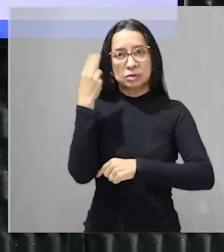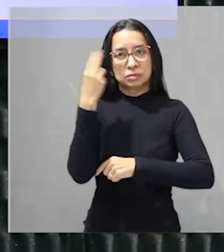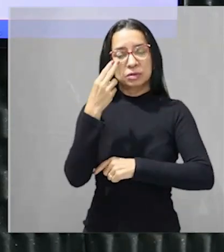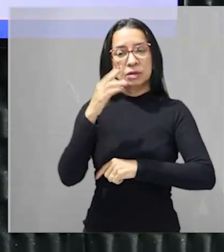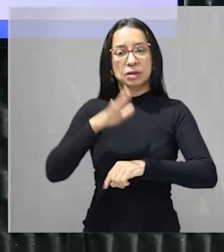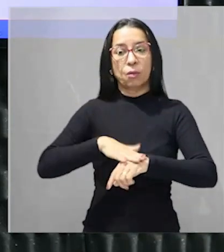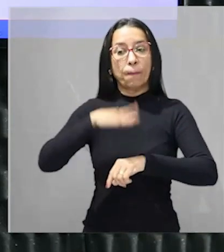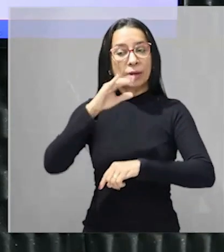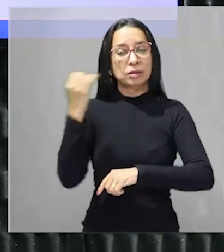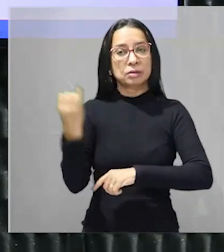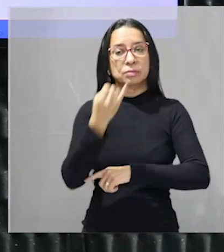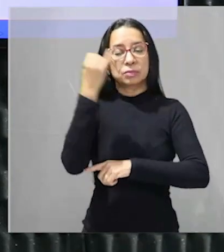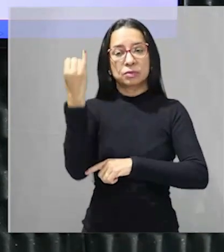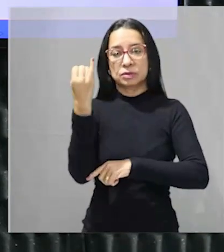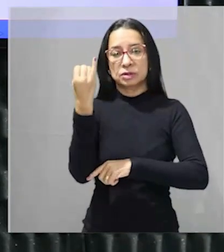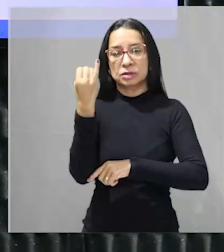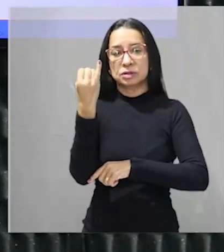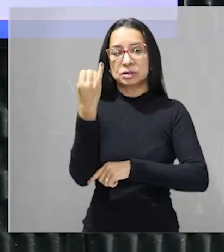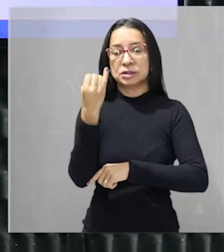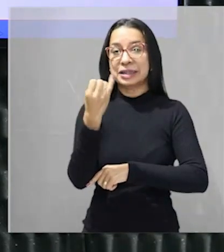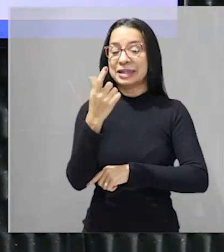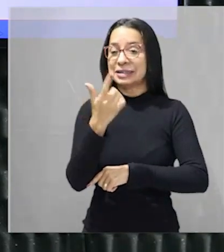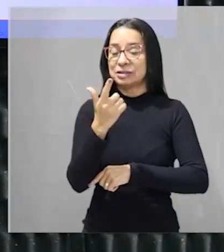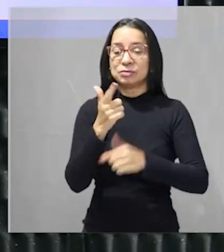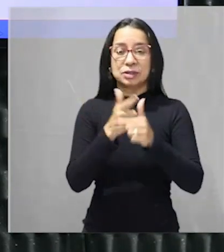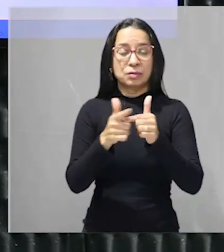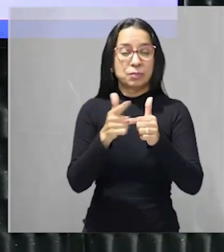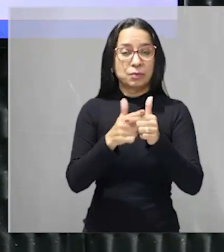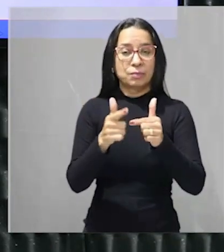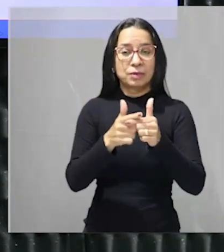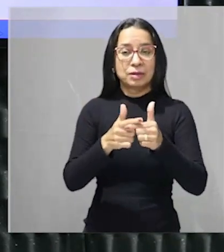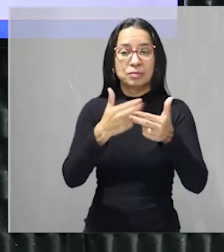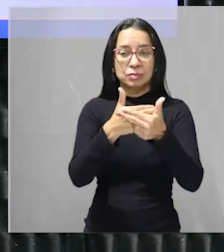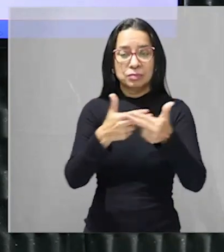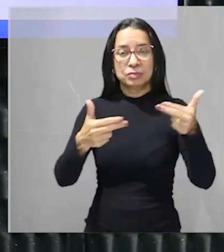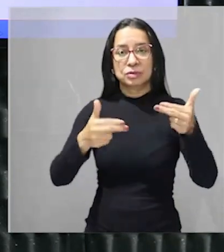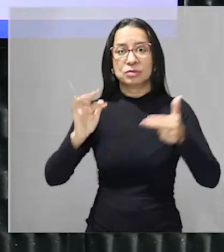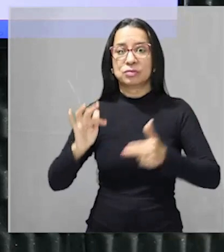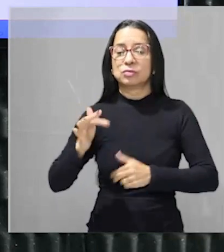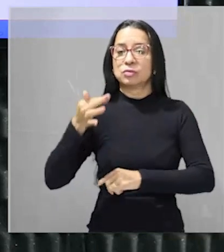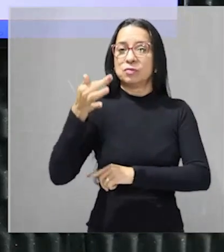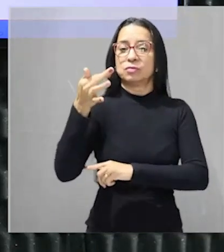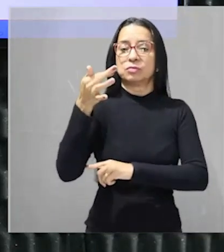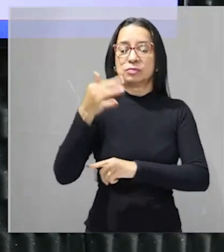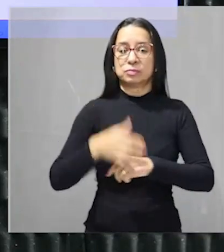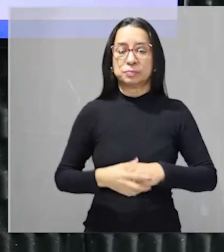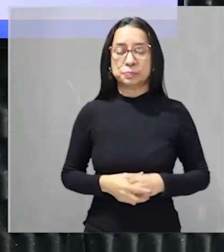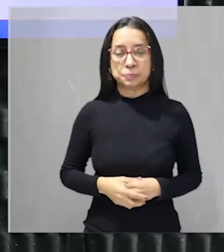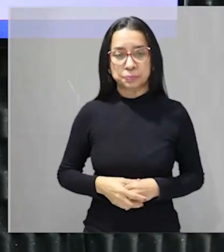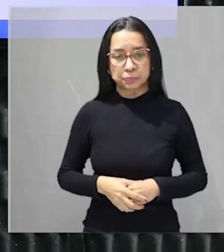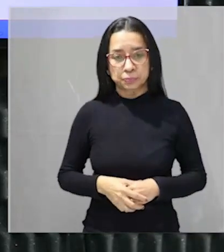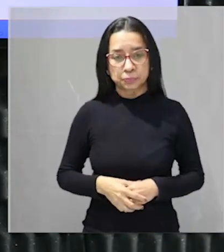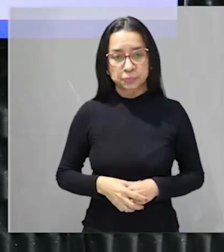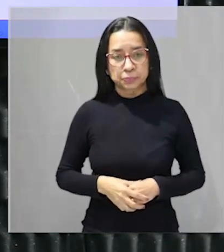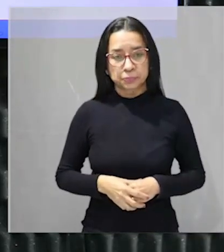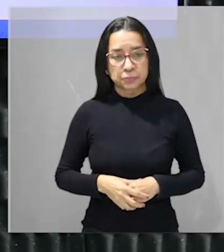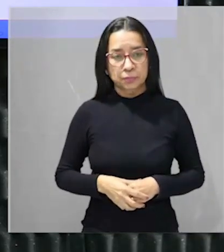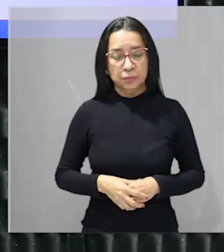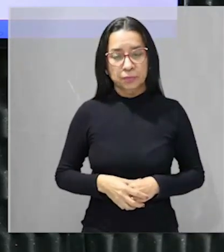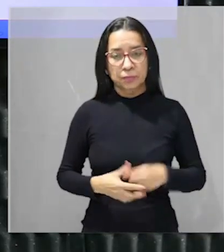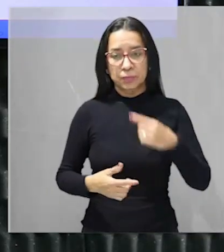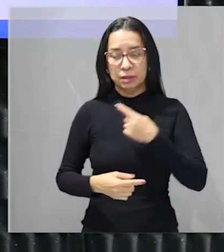sem comprometer os recursos das gerações futuras fechou? desenvolvimento sustentável fácil né? então ele continua